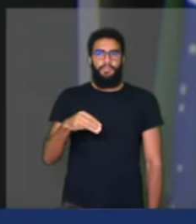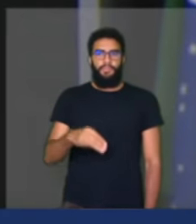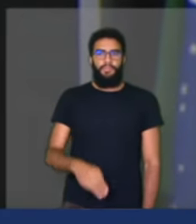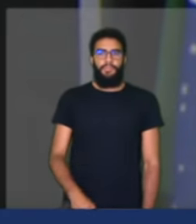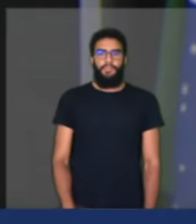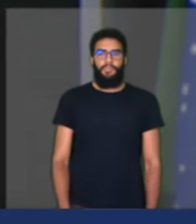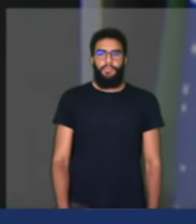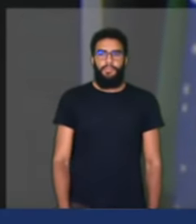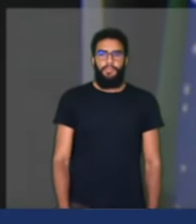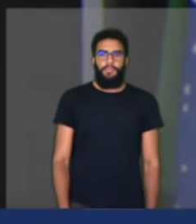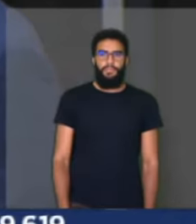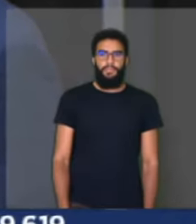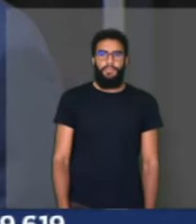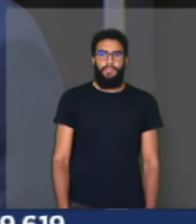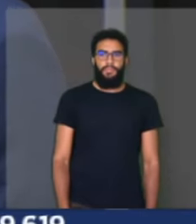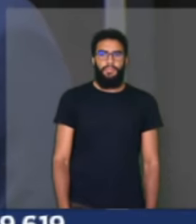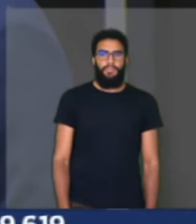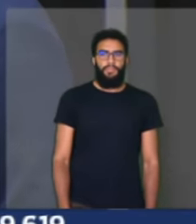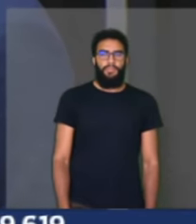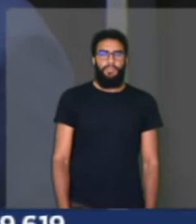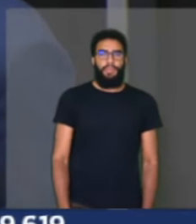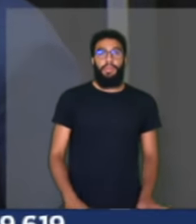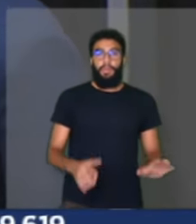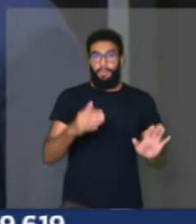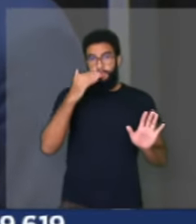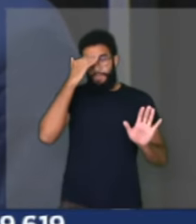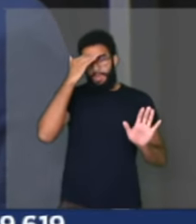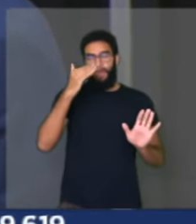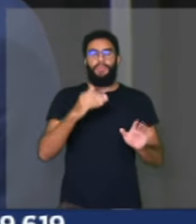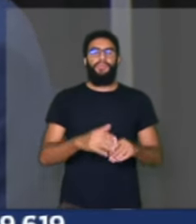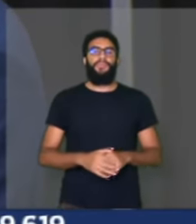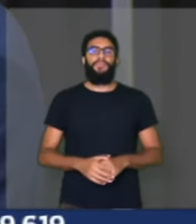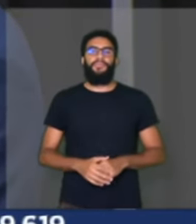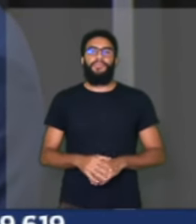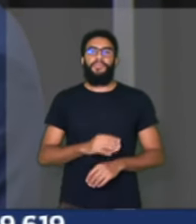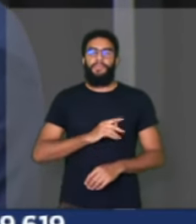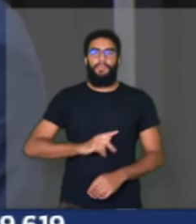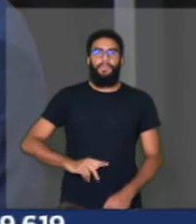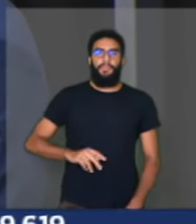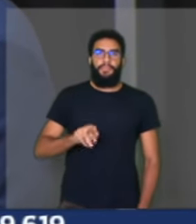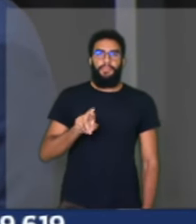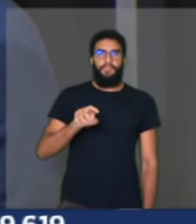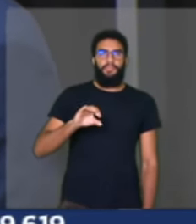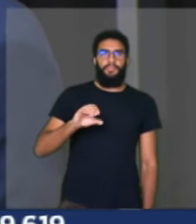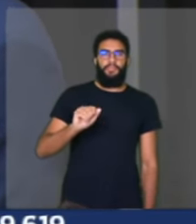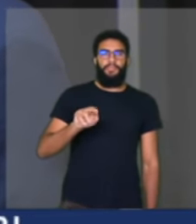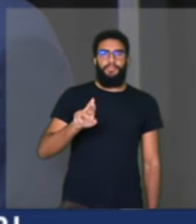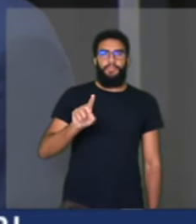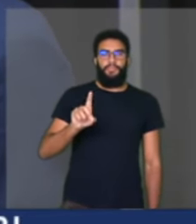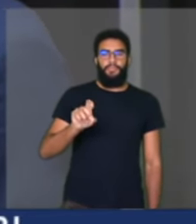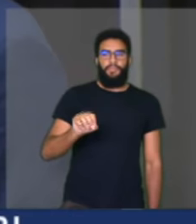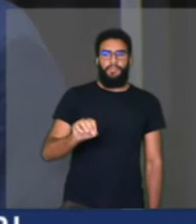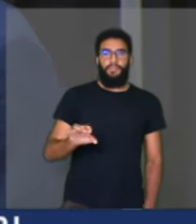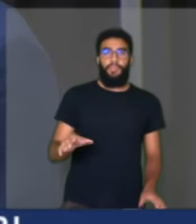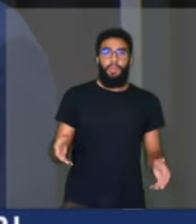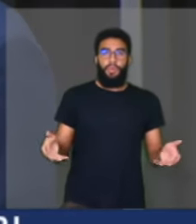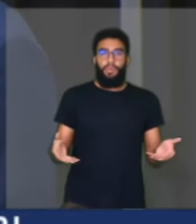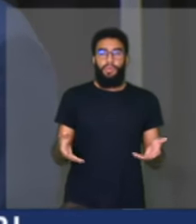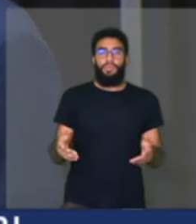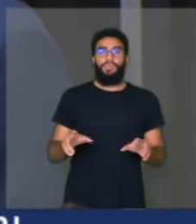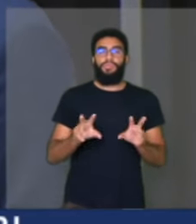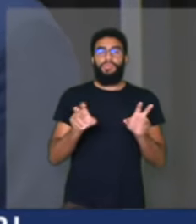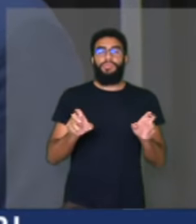Obrigado, obrigado, presidente Ricardo Silva. Hoje o assunto é o Hospital